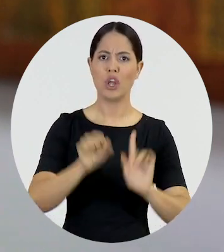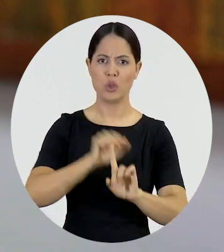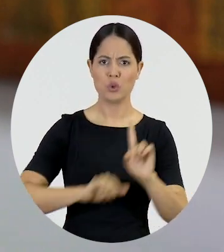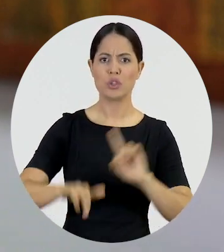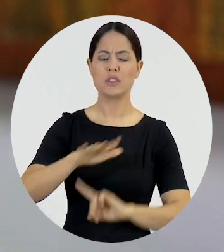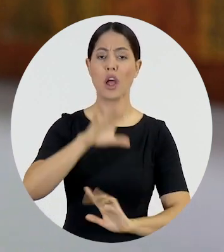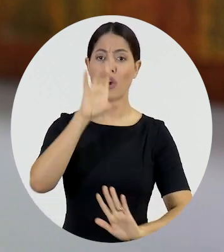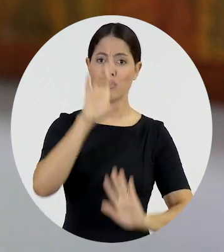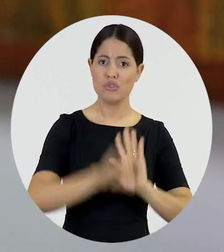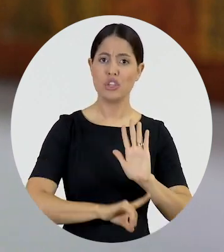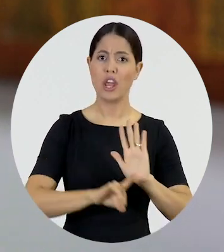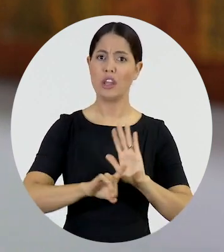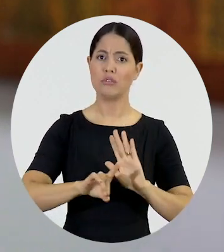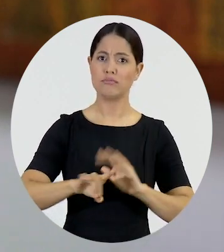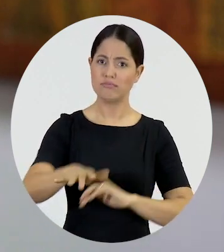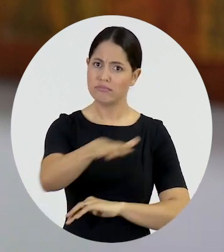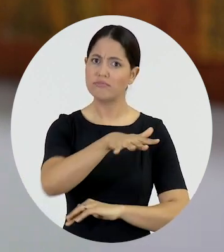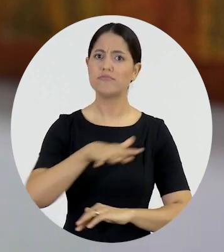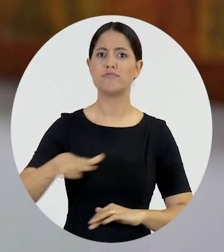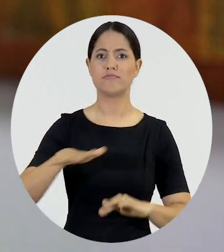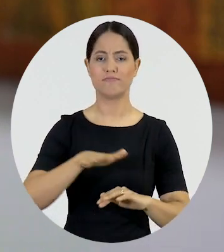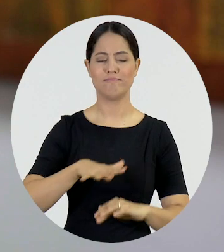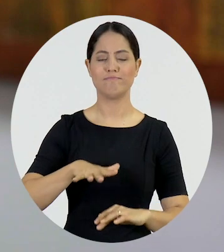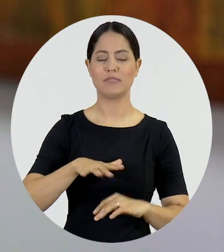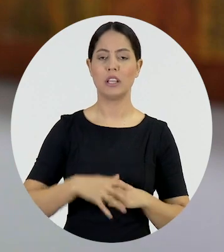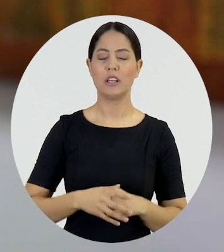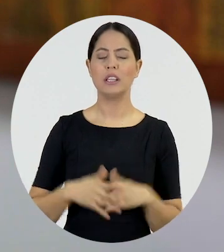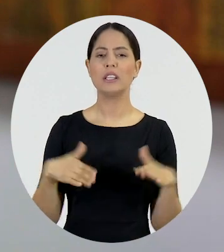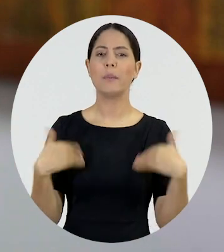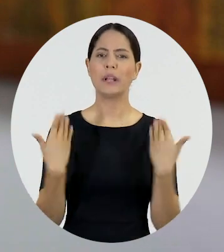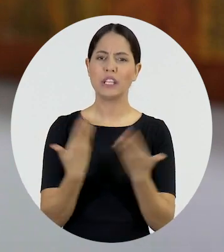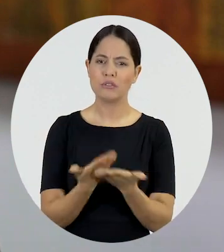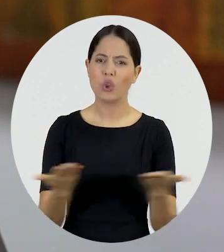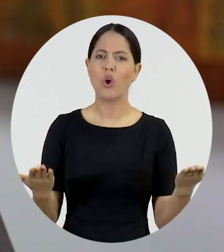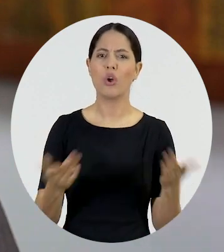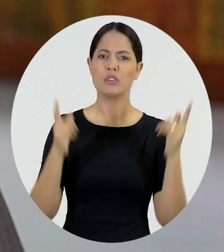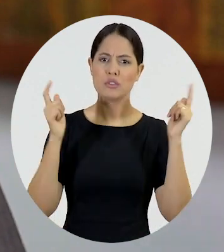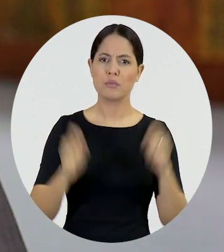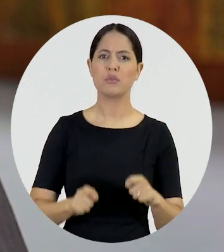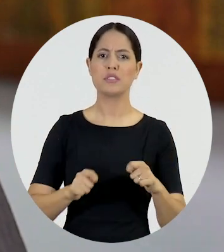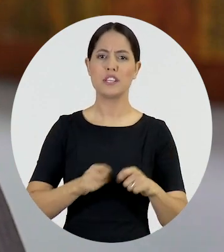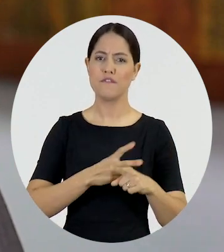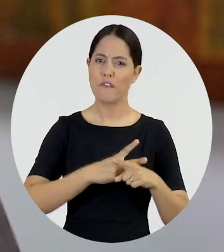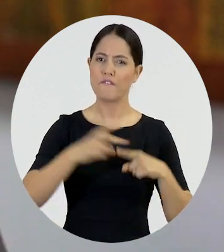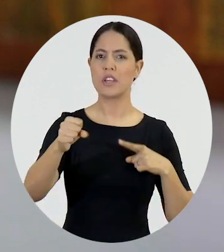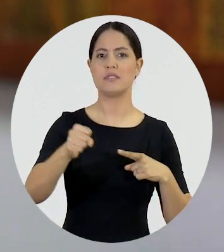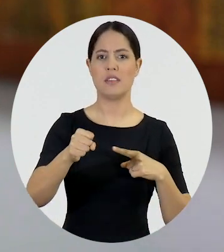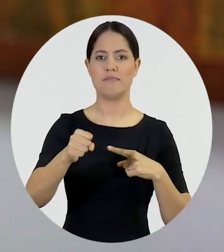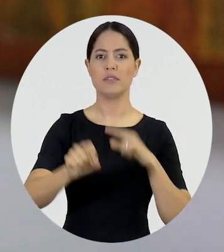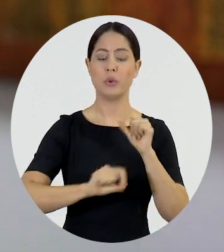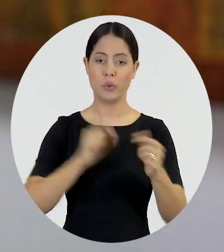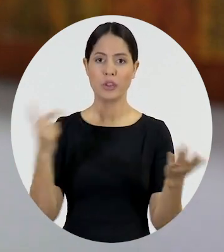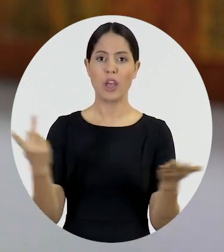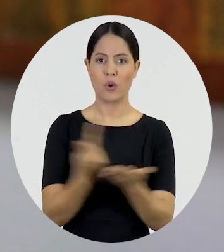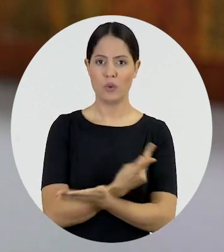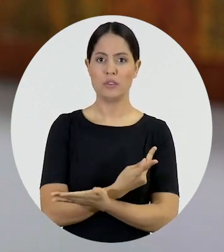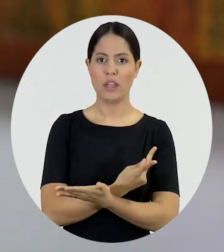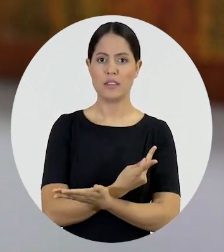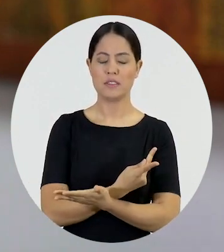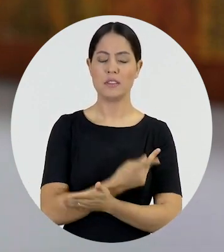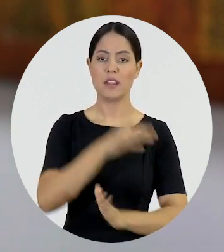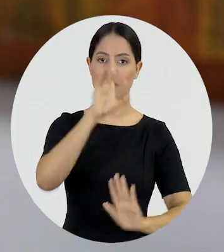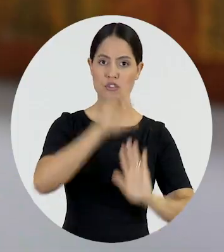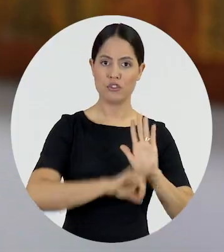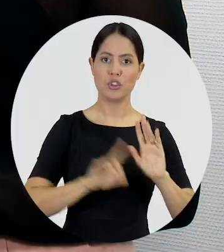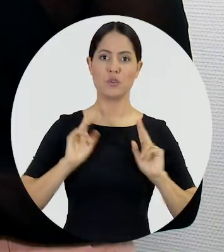ambientais. Então, eu penso que para que nós possamos vencer essa onda de antipatia que se abate sobre os